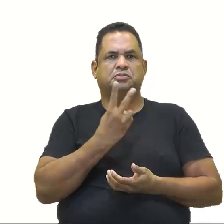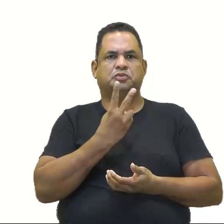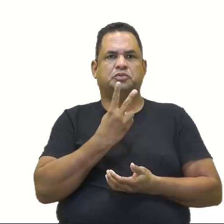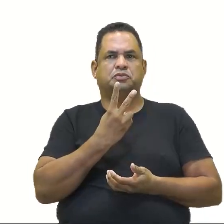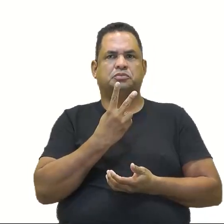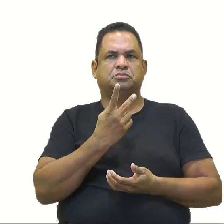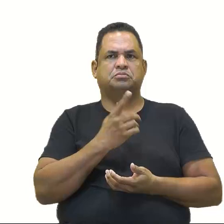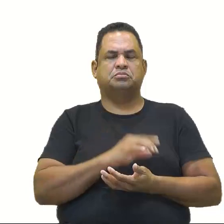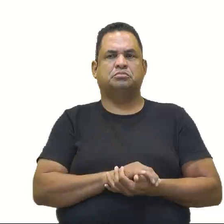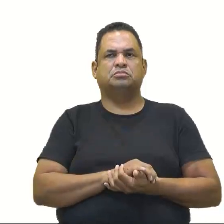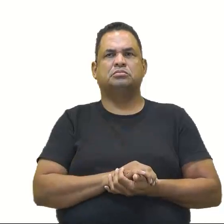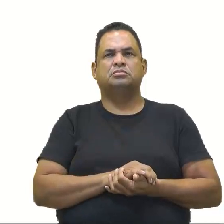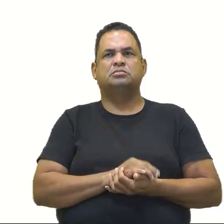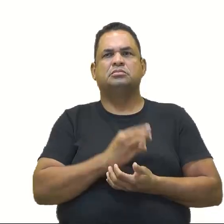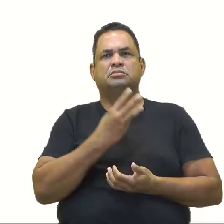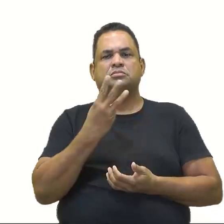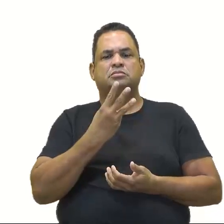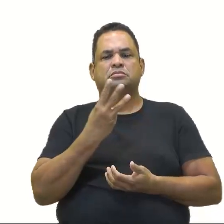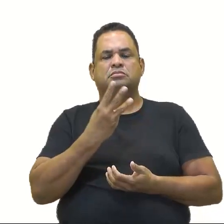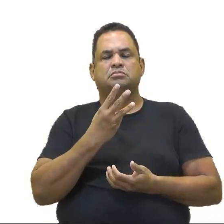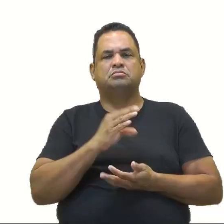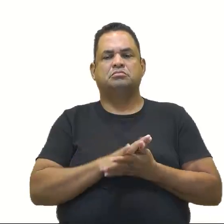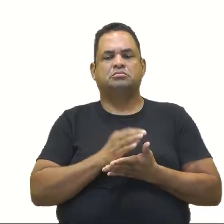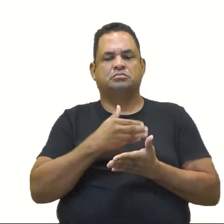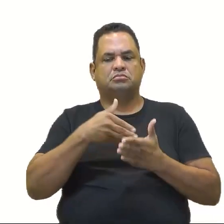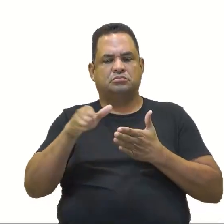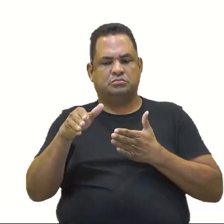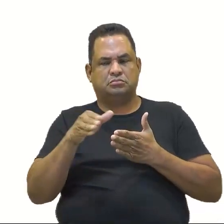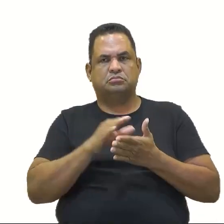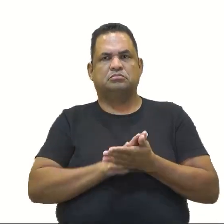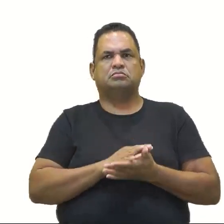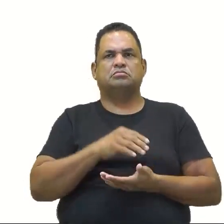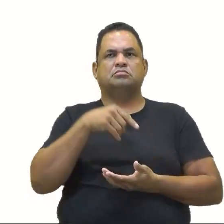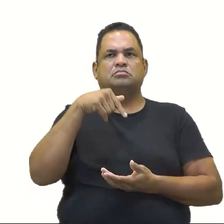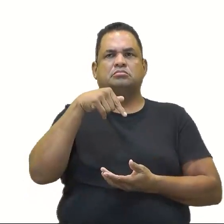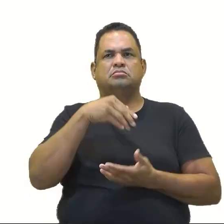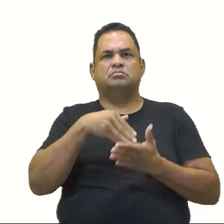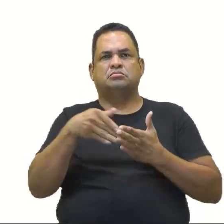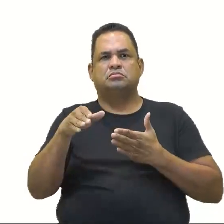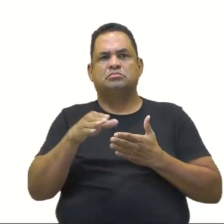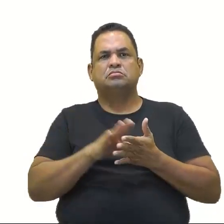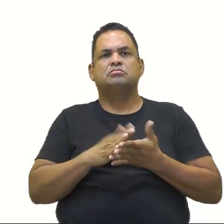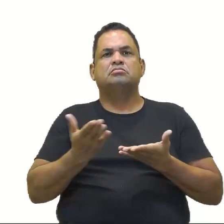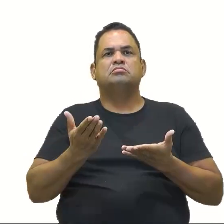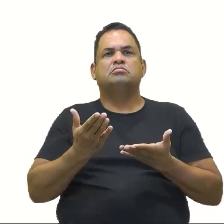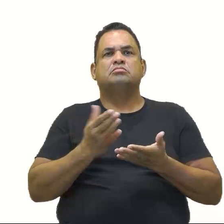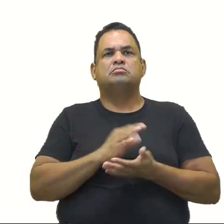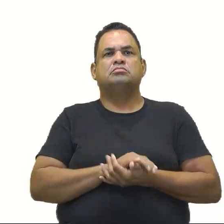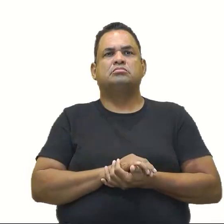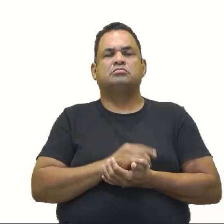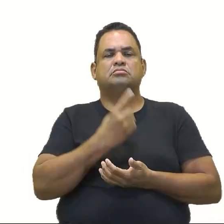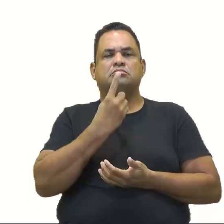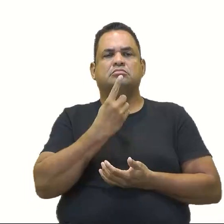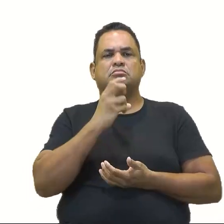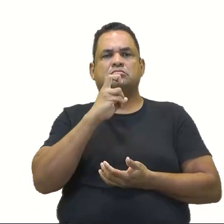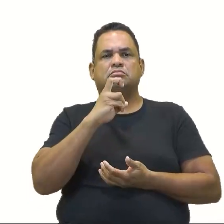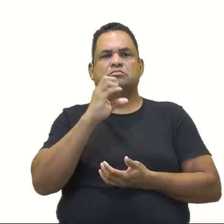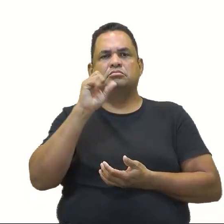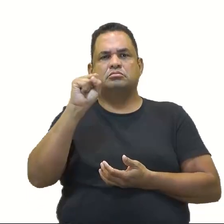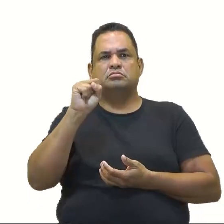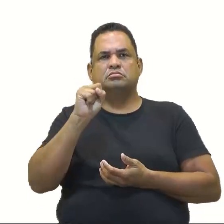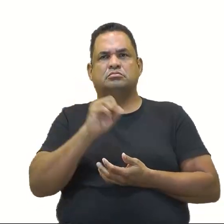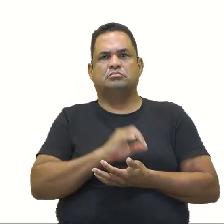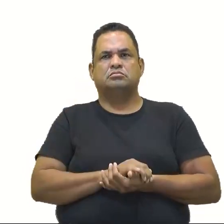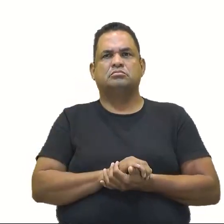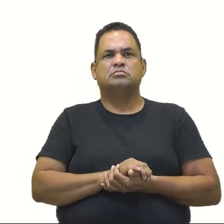Tem. então tira. Tem três? Tem, tira. Tem sete? Tem, tira. Então, quem sobrou? Um, cinco e oito. E oito. Alternativa correta.